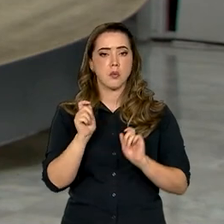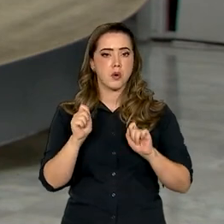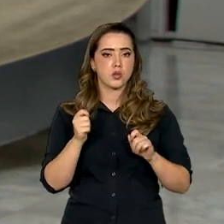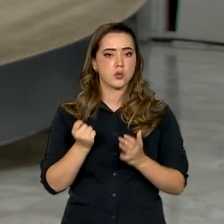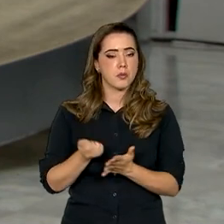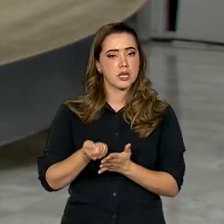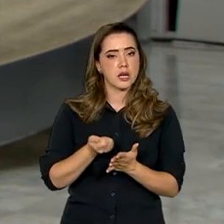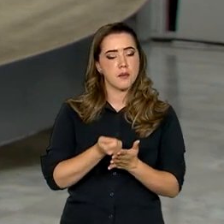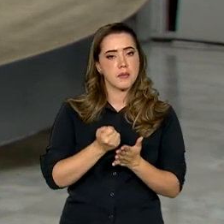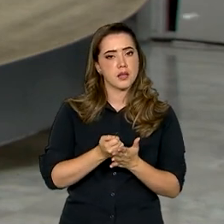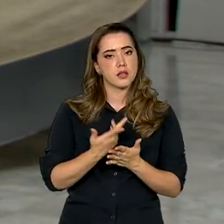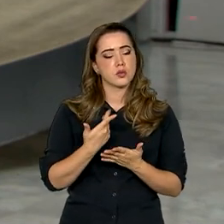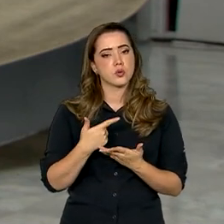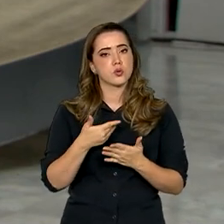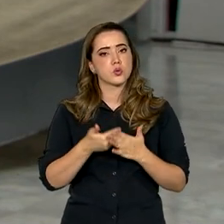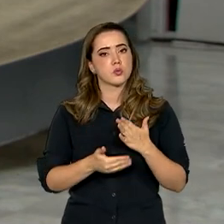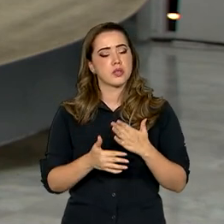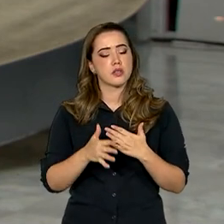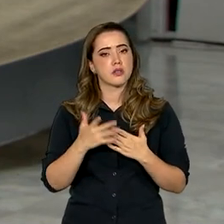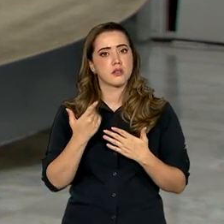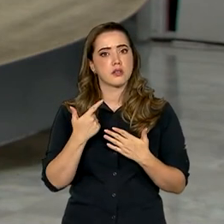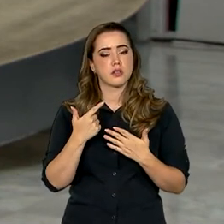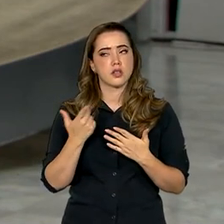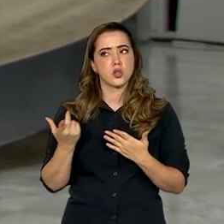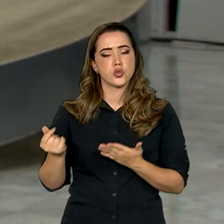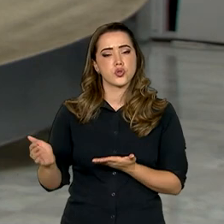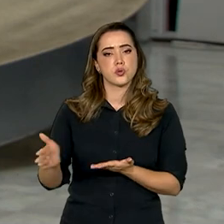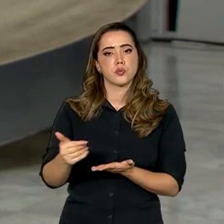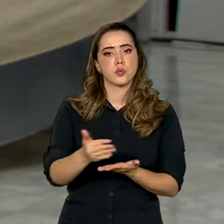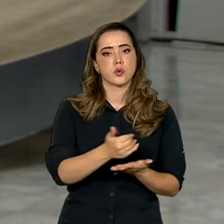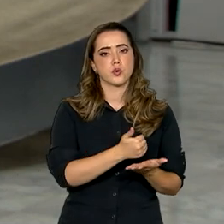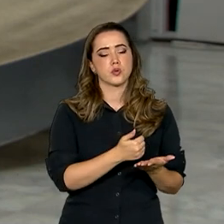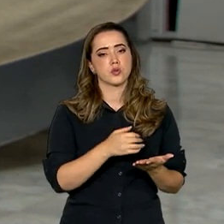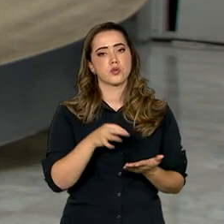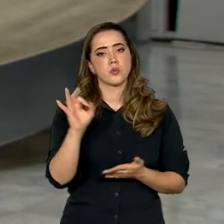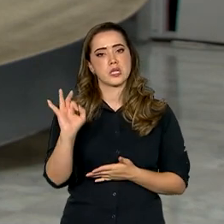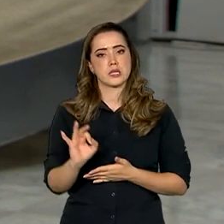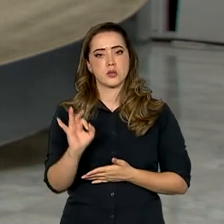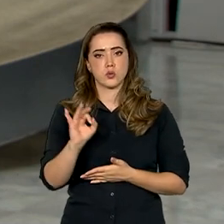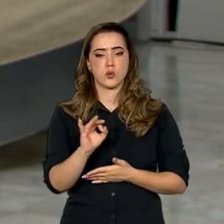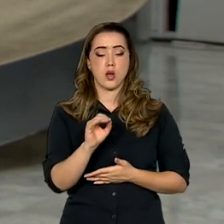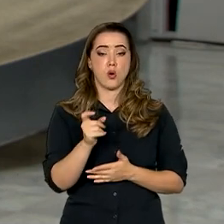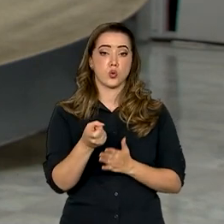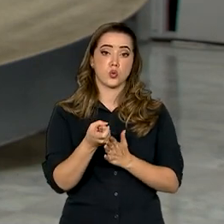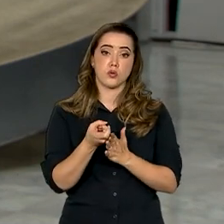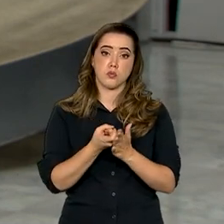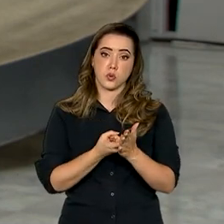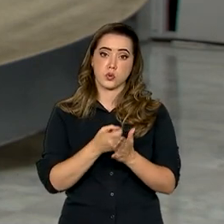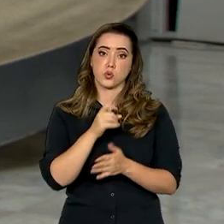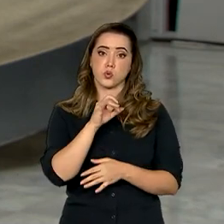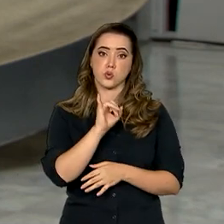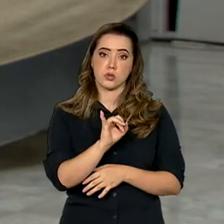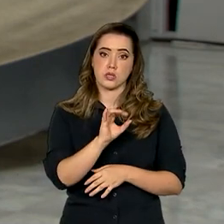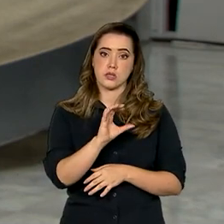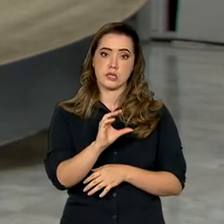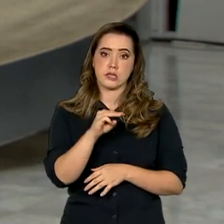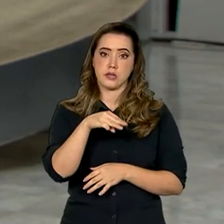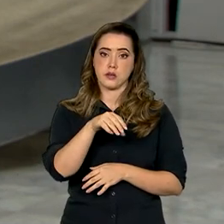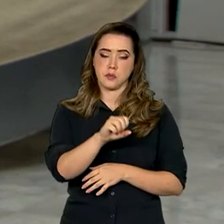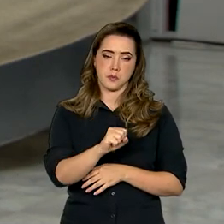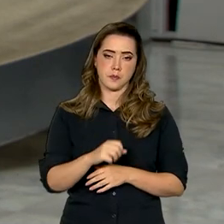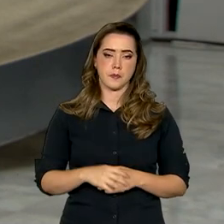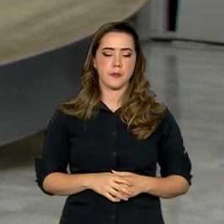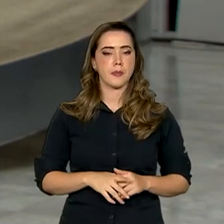compensação de perdas de estados e municípios com a redução das alíquotas do imposto sobre o ICMS. O projeto